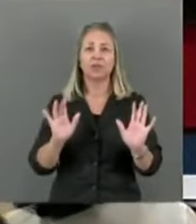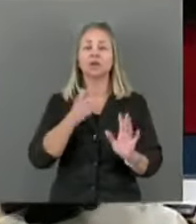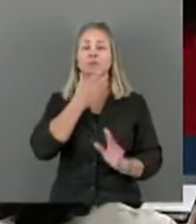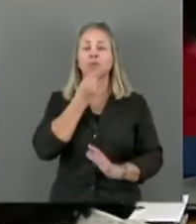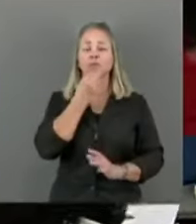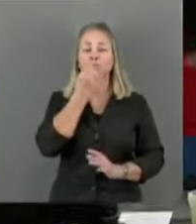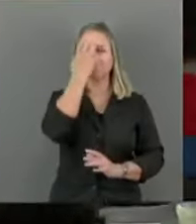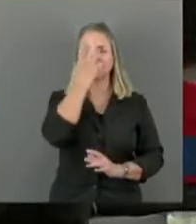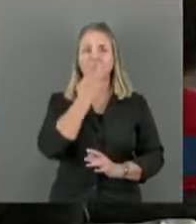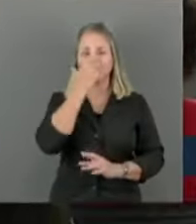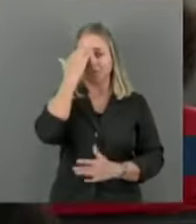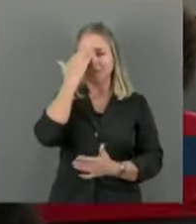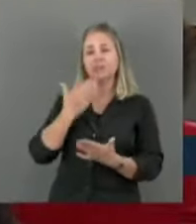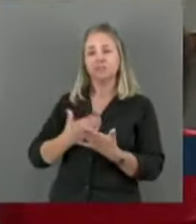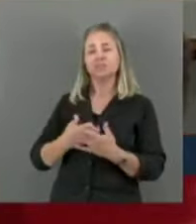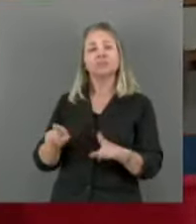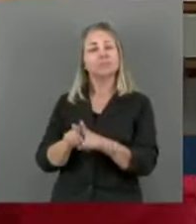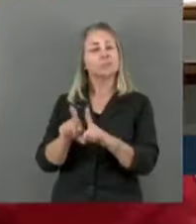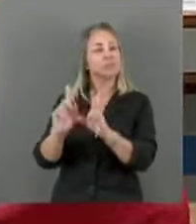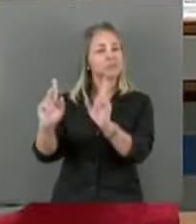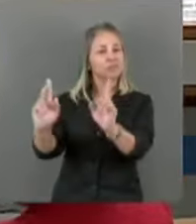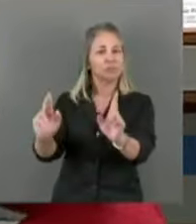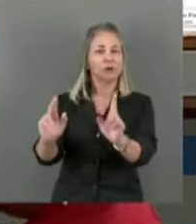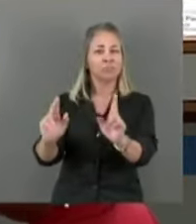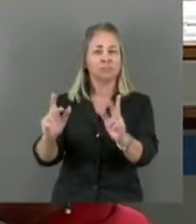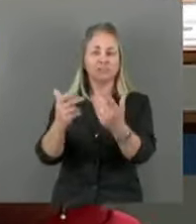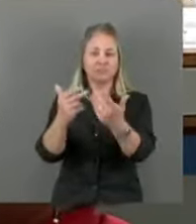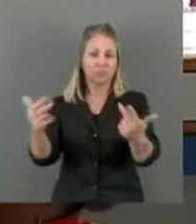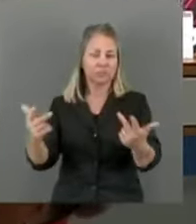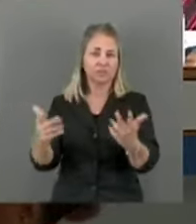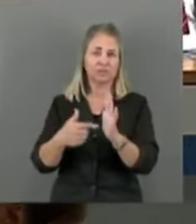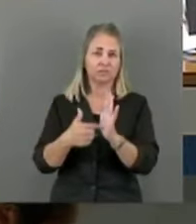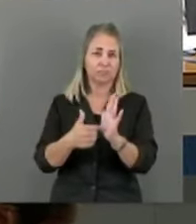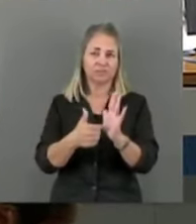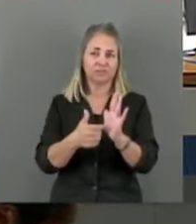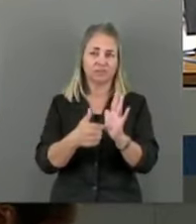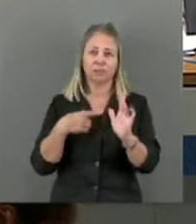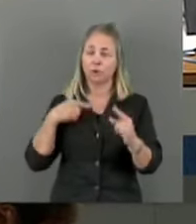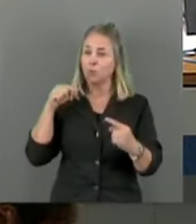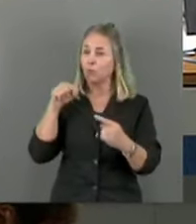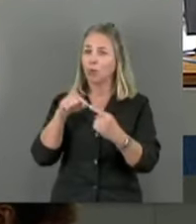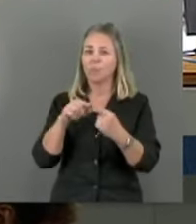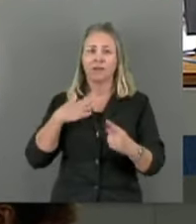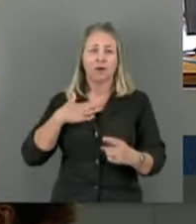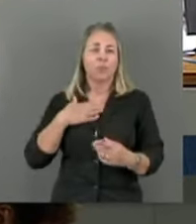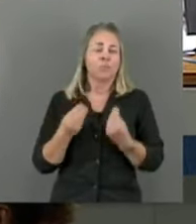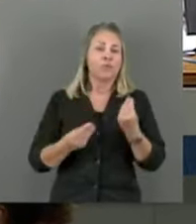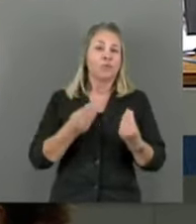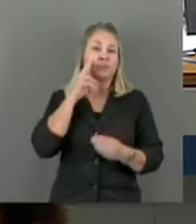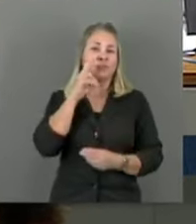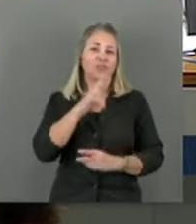sério, e acredito que o senhor também seja. Esse tipo de performance aqui não é o que condiz com a minha maneira de ver a política. Eu respeito.